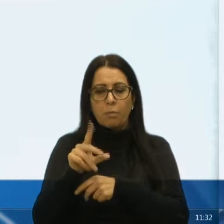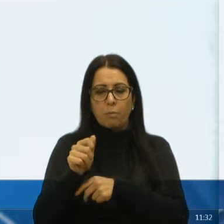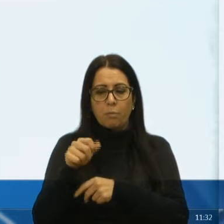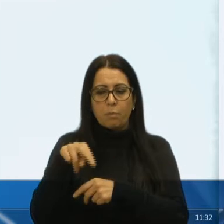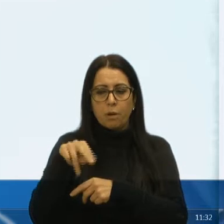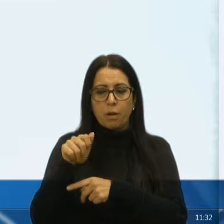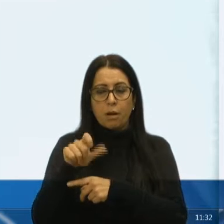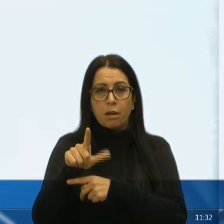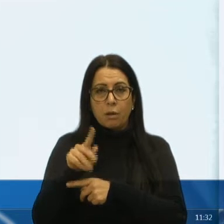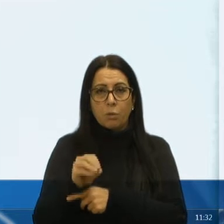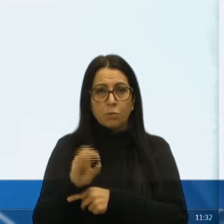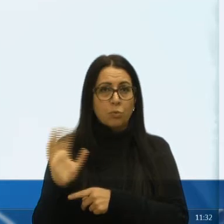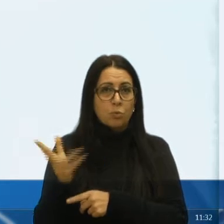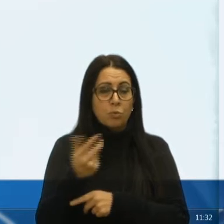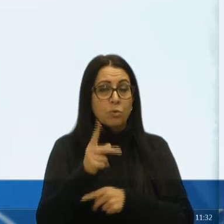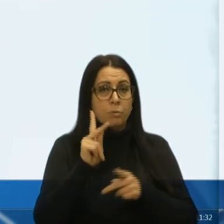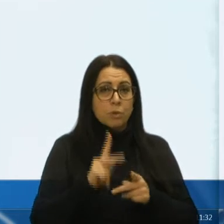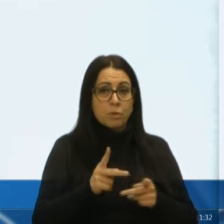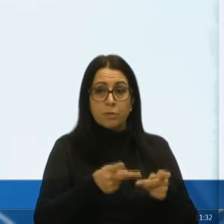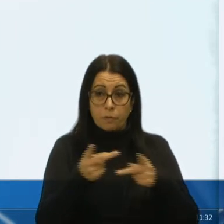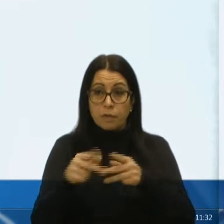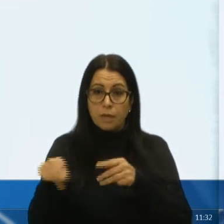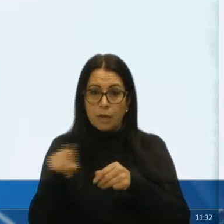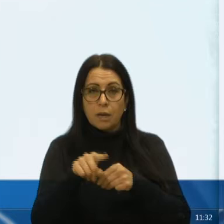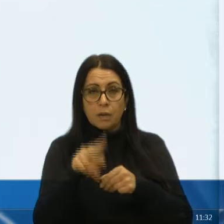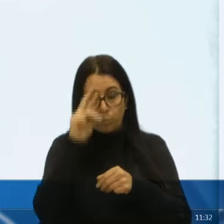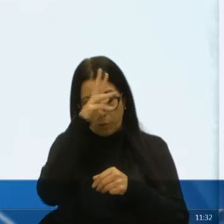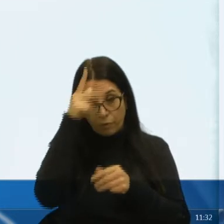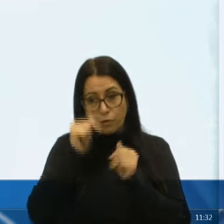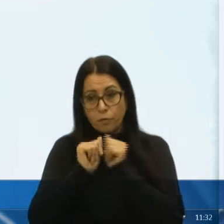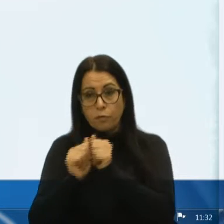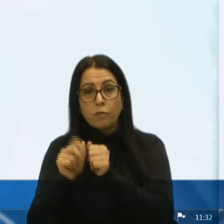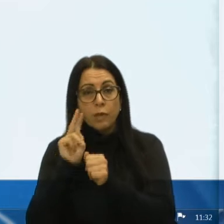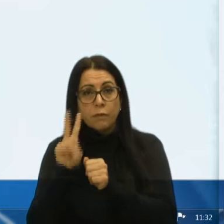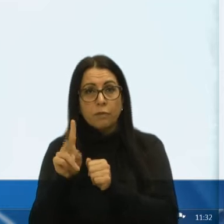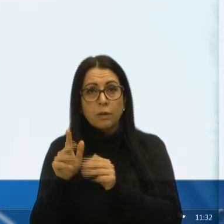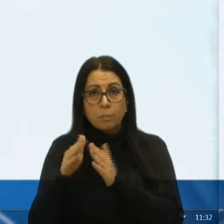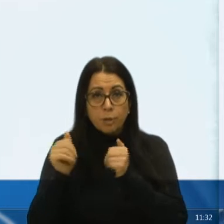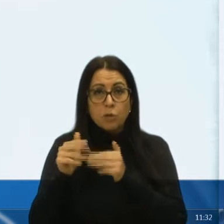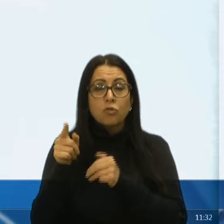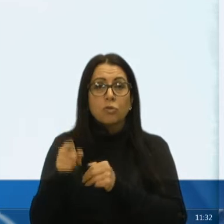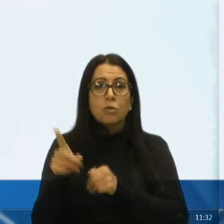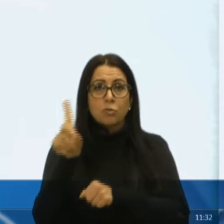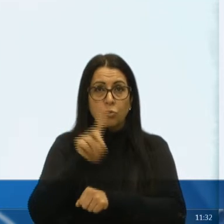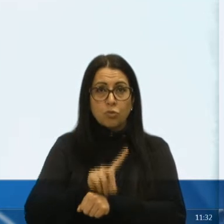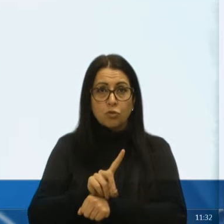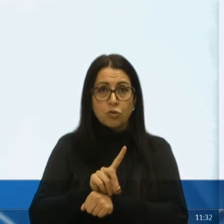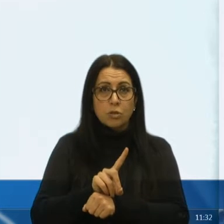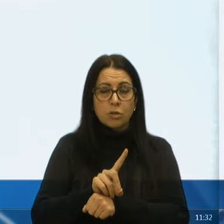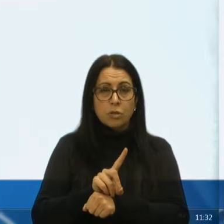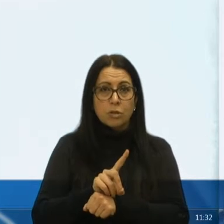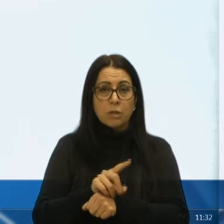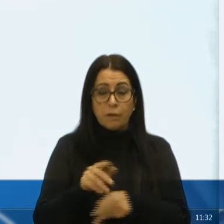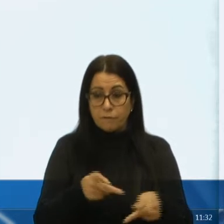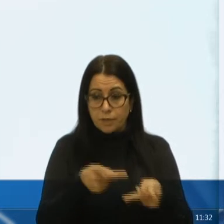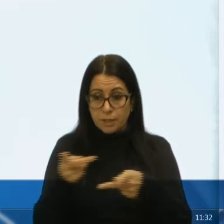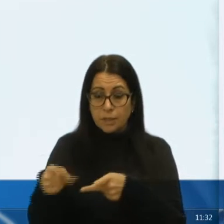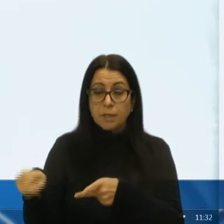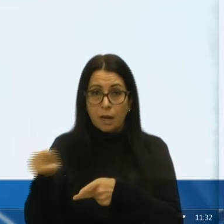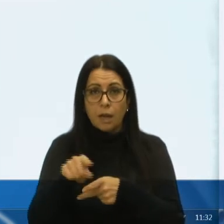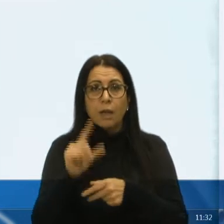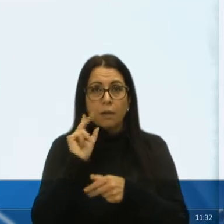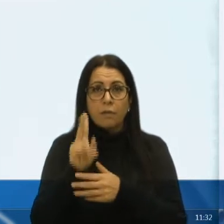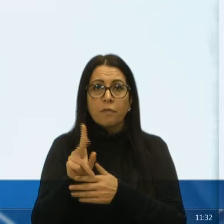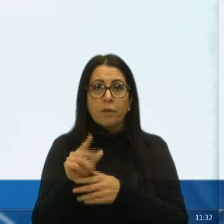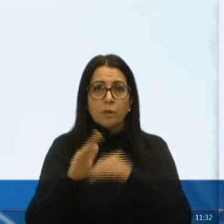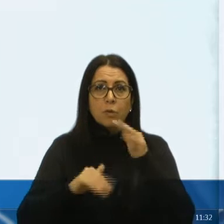Melvin Jones, todos os moradores dessa rua estiveram solicitar, no dia do gabinete itinerante. E essas obras,